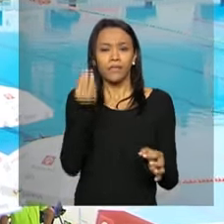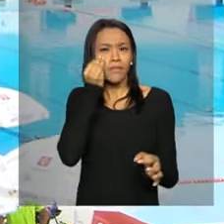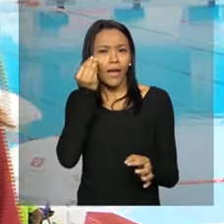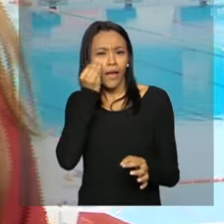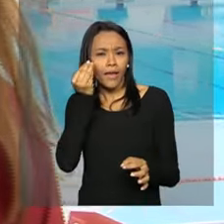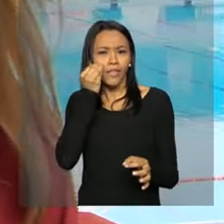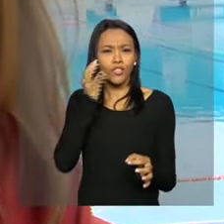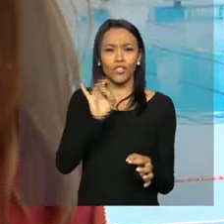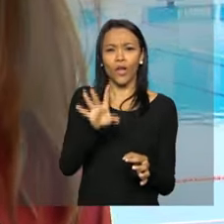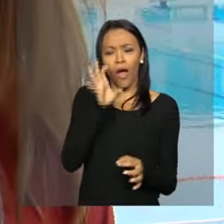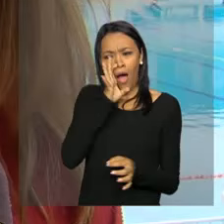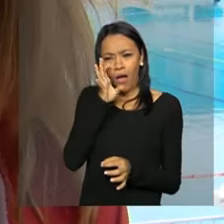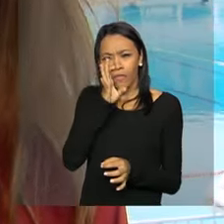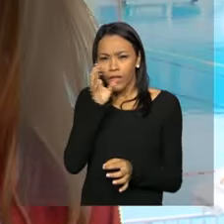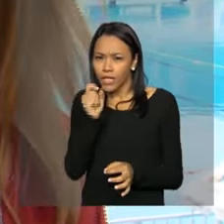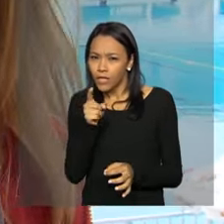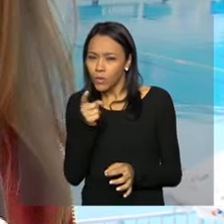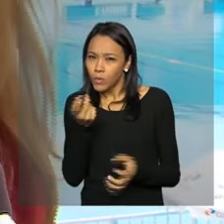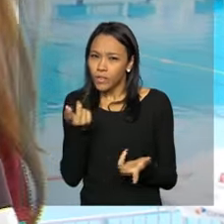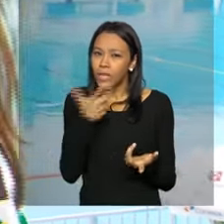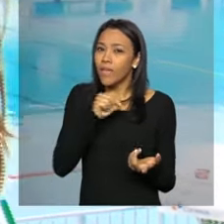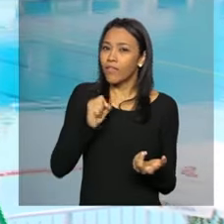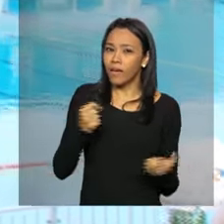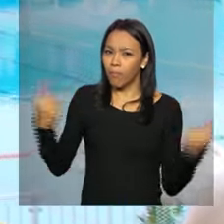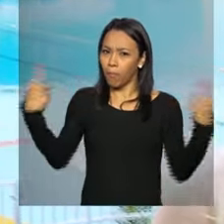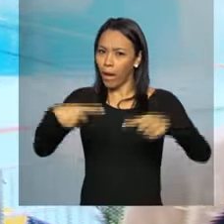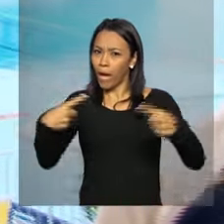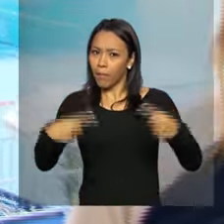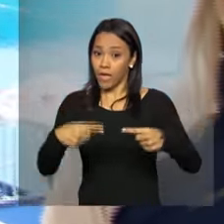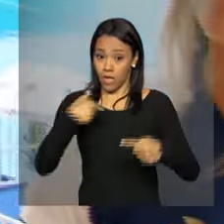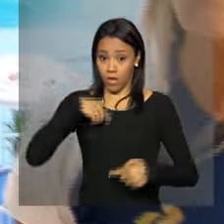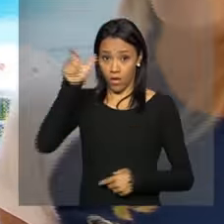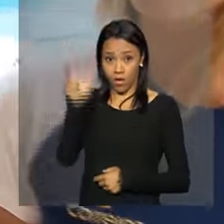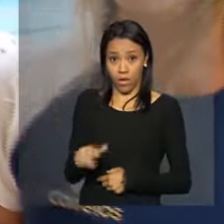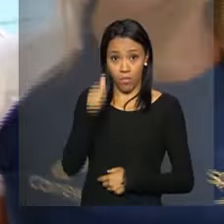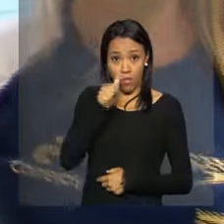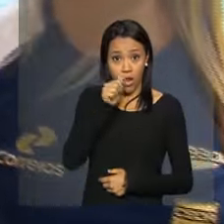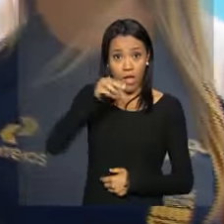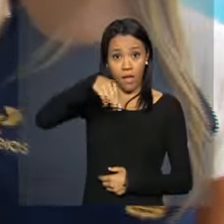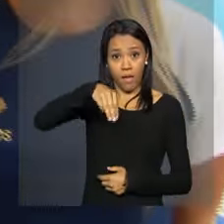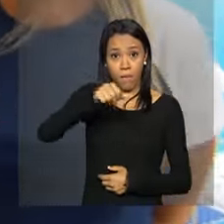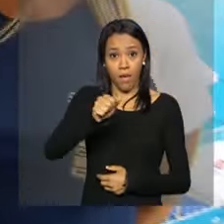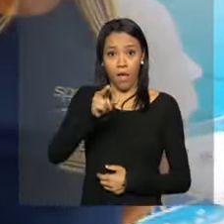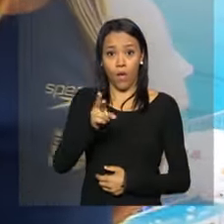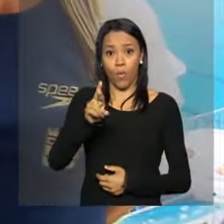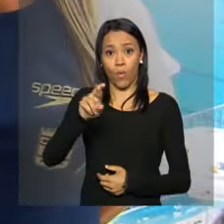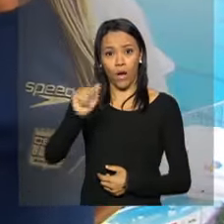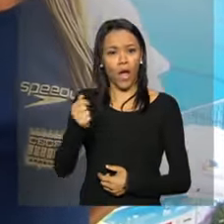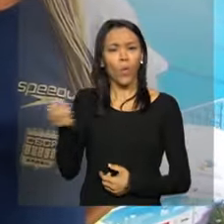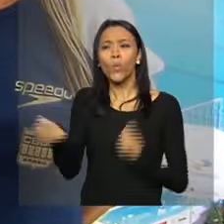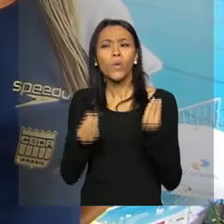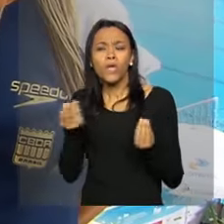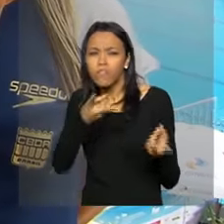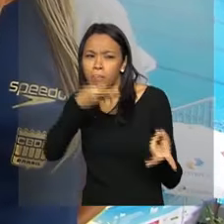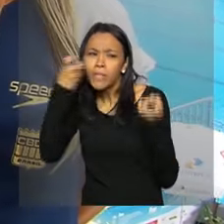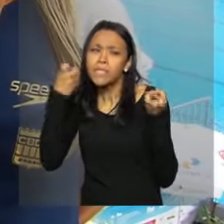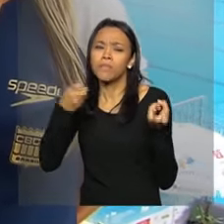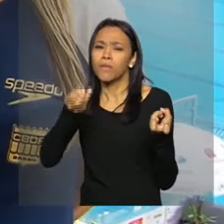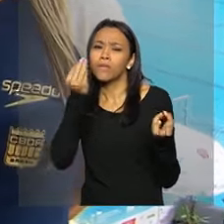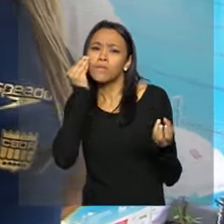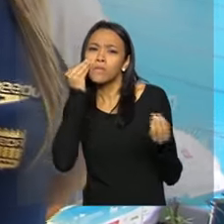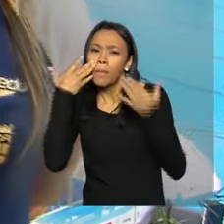observando os possíveis adversários. Eu estou aqui com a Maura, que é técnica da seleção. Maura, o que já deu para ver aí das apresentações?